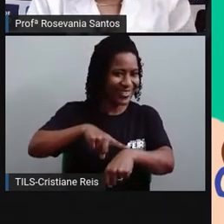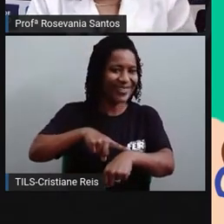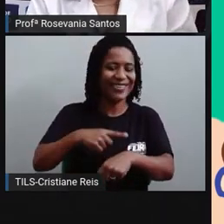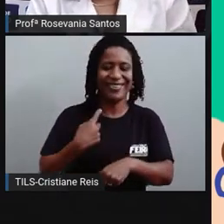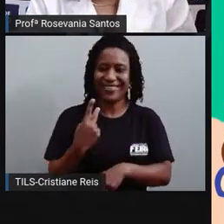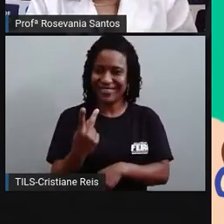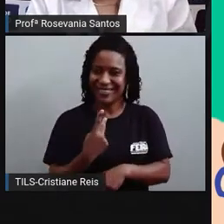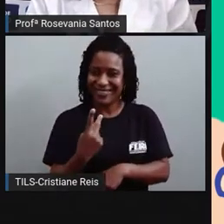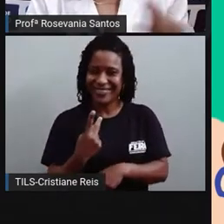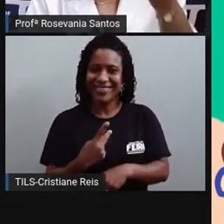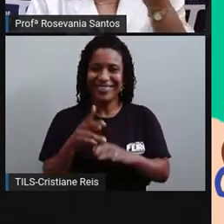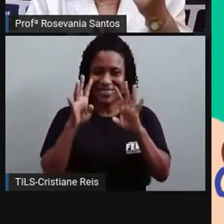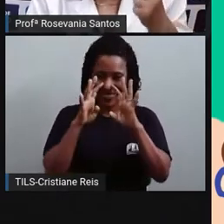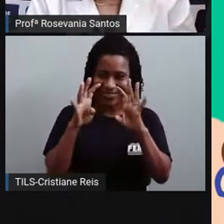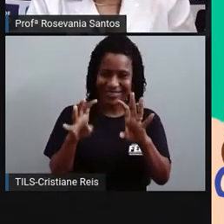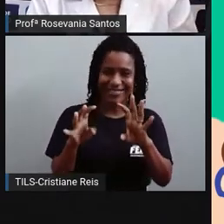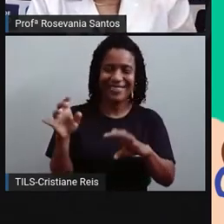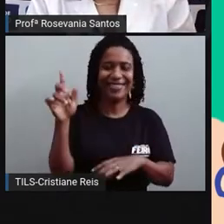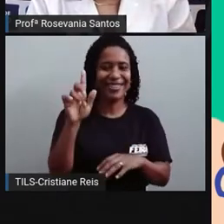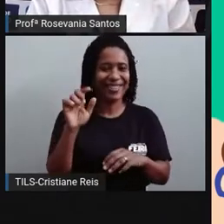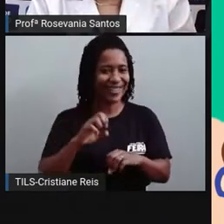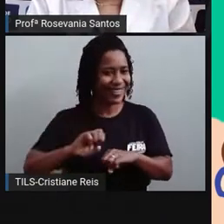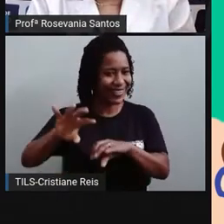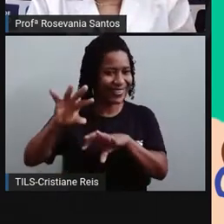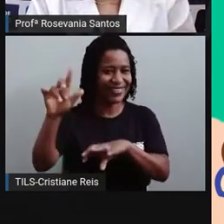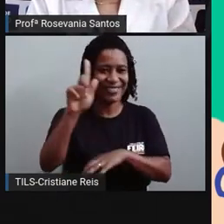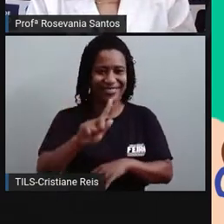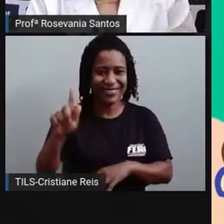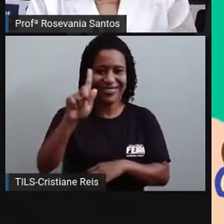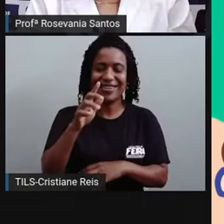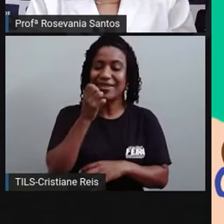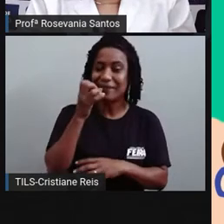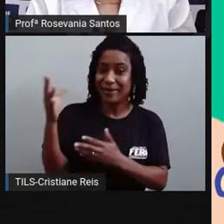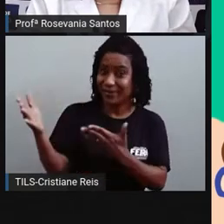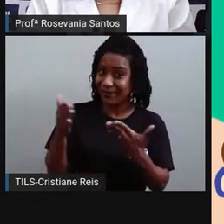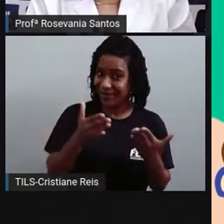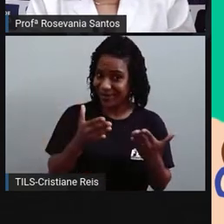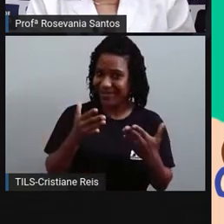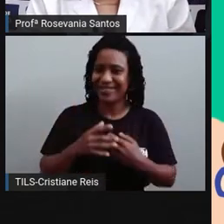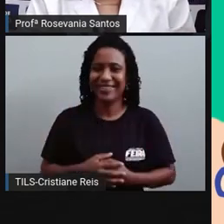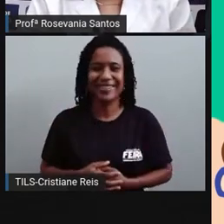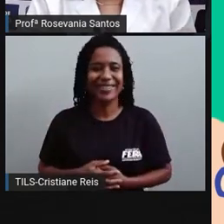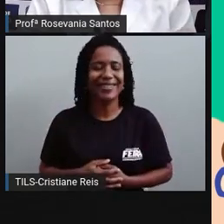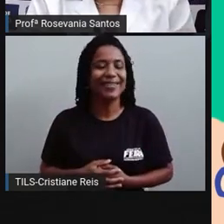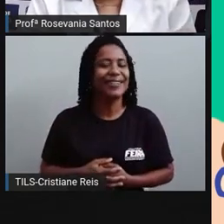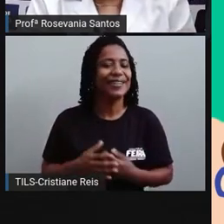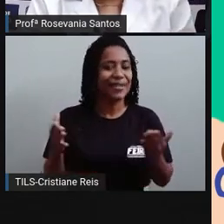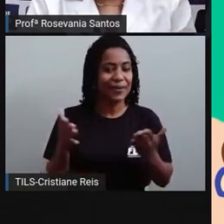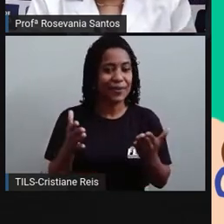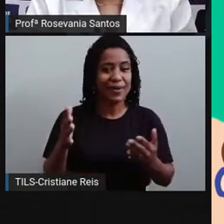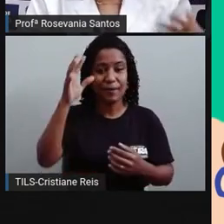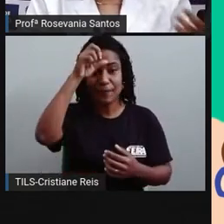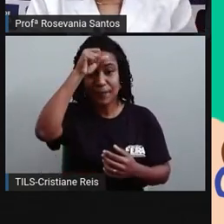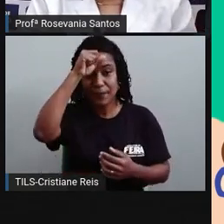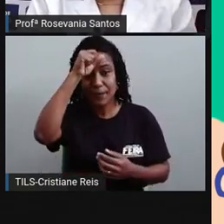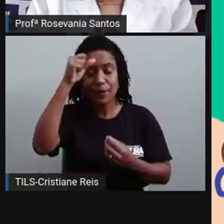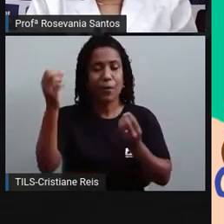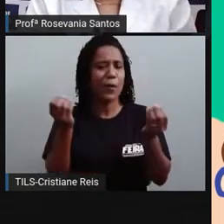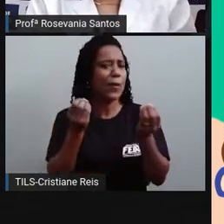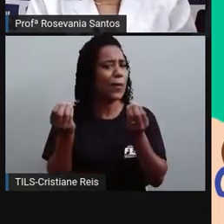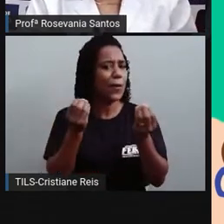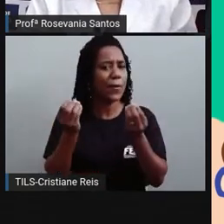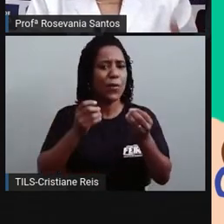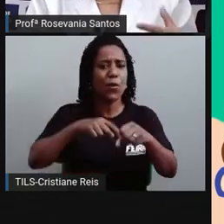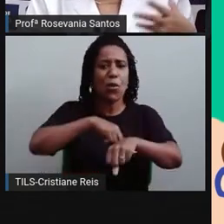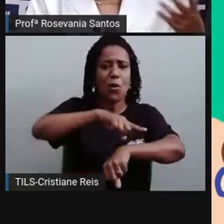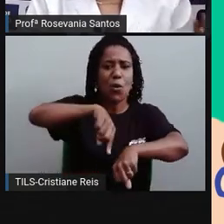assistir a aula de geografia. Então, sejam bem-vindos, né? Para a nossa aula. Nós vamos entender um pouquinho sobre os cursos horários. Será, né,